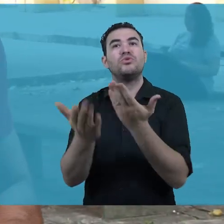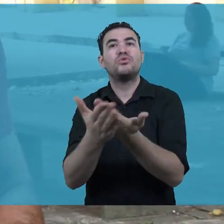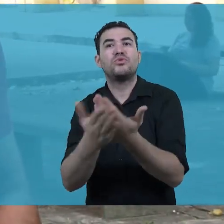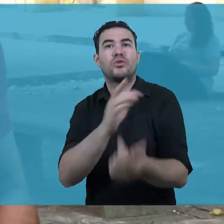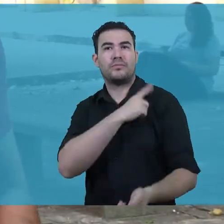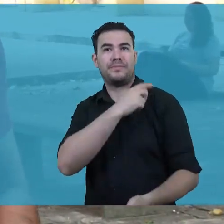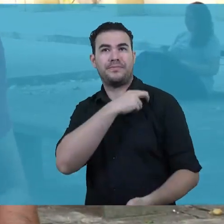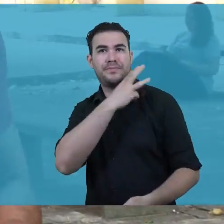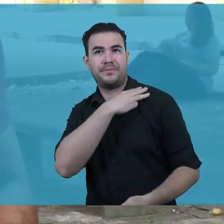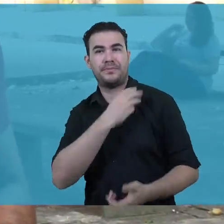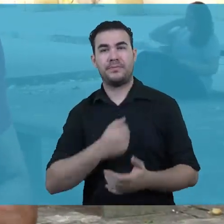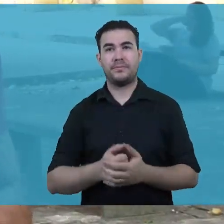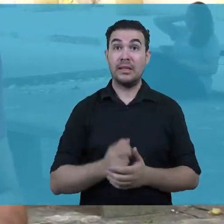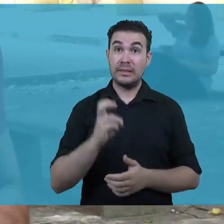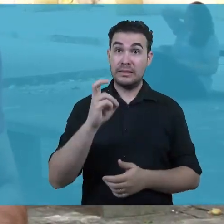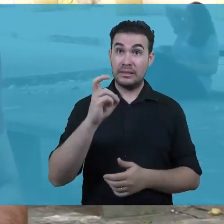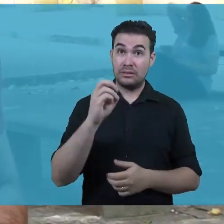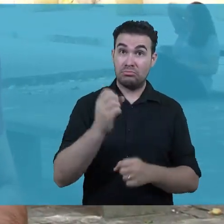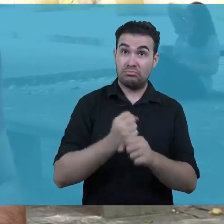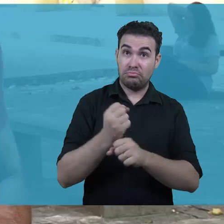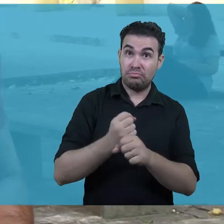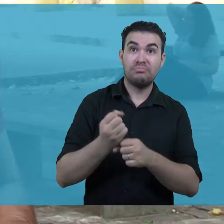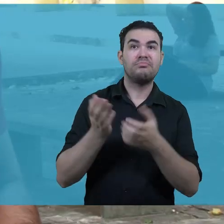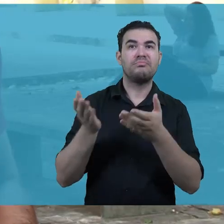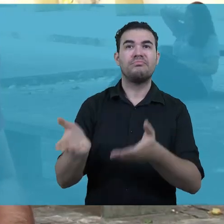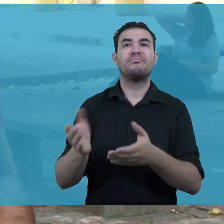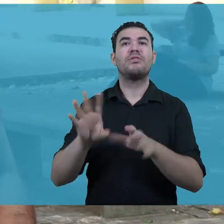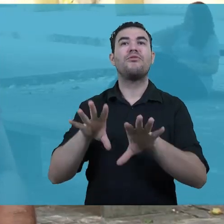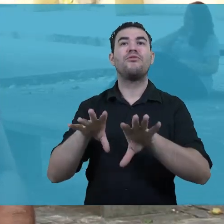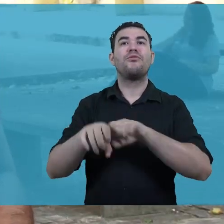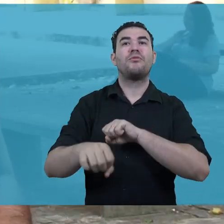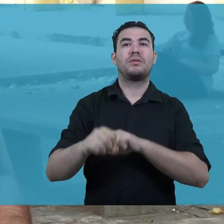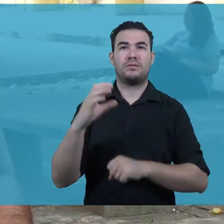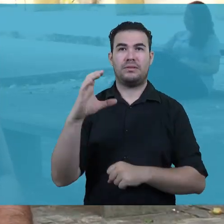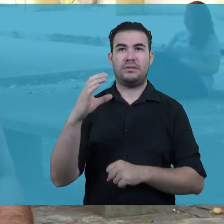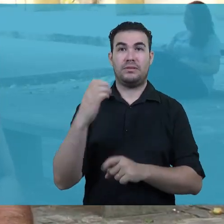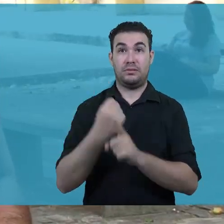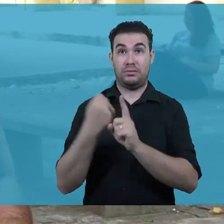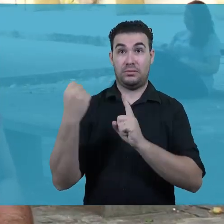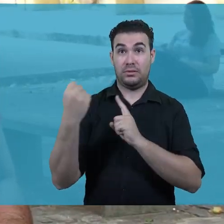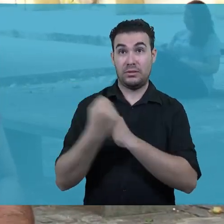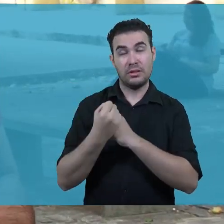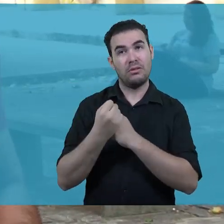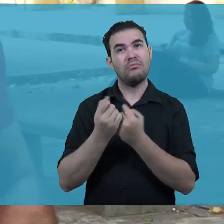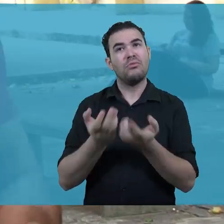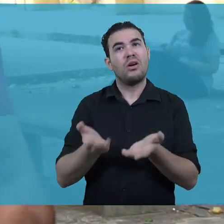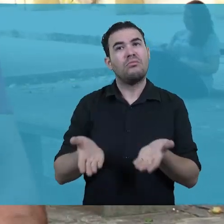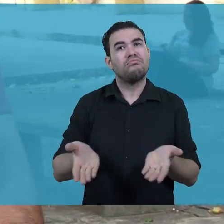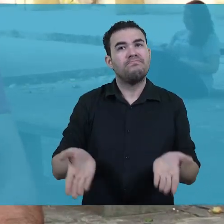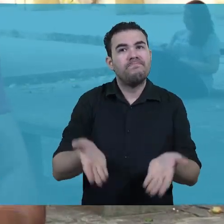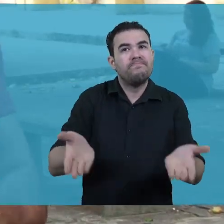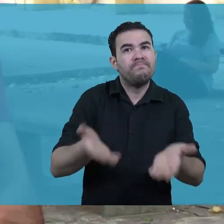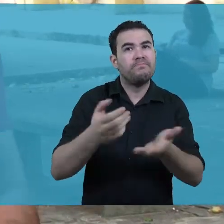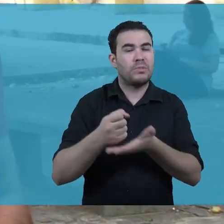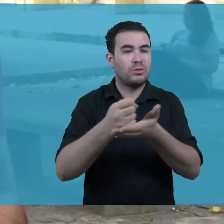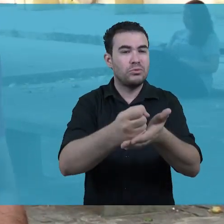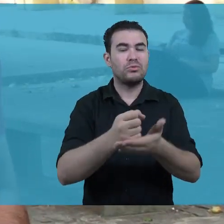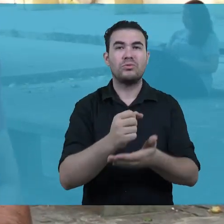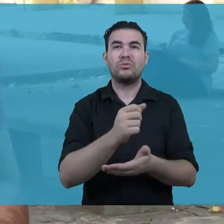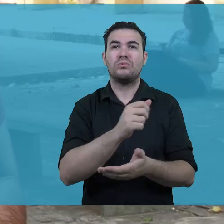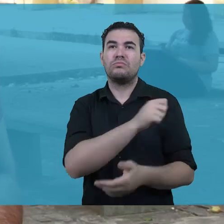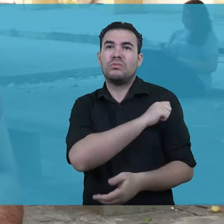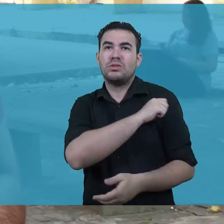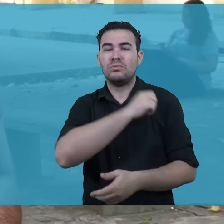celebrado pelos alunos. Ao longo de cinco décadas, a graduação em ciências sociais tem contribuído com a formação de estudantes mais